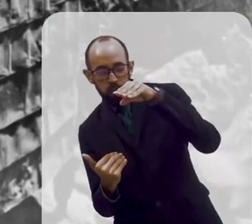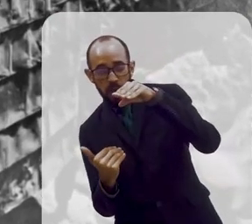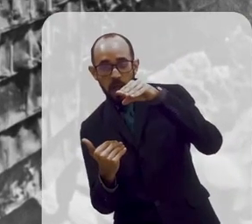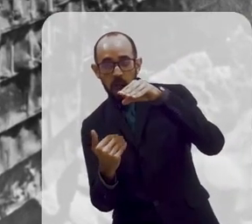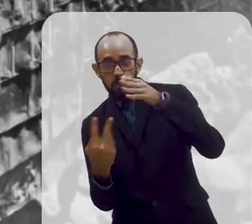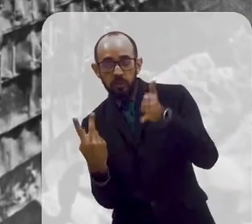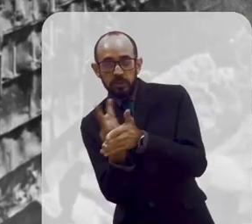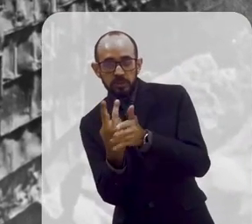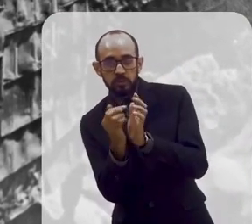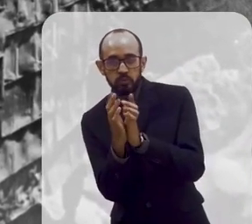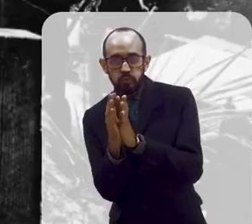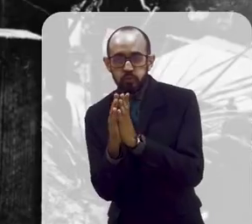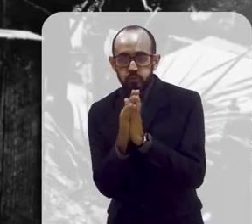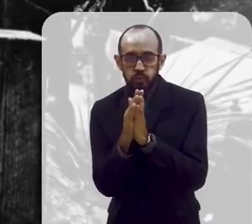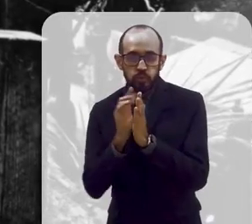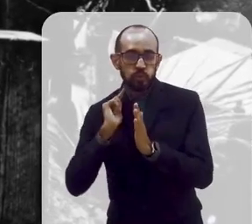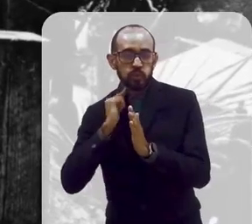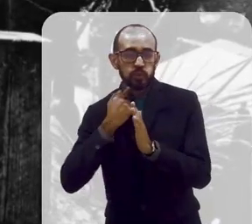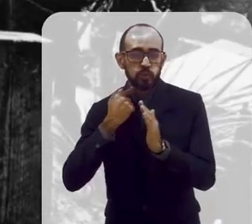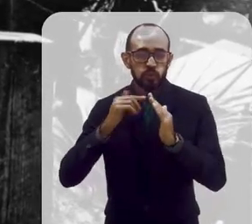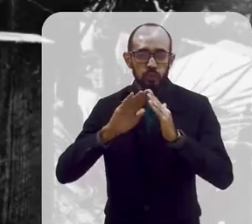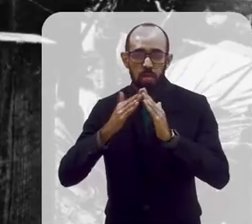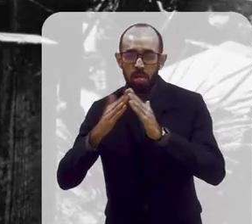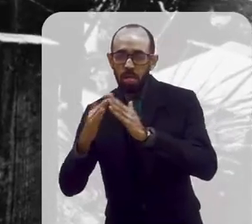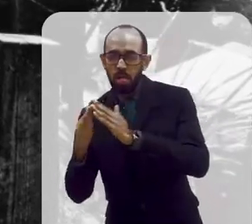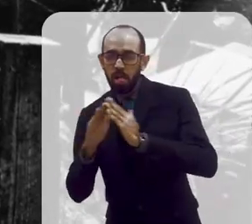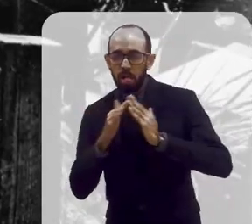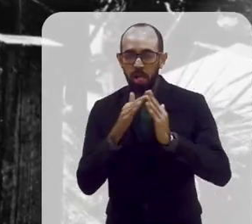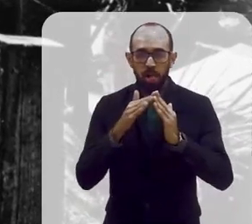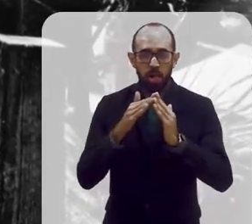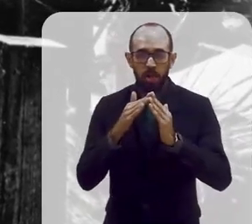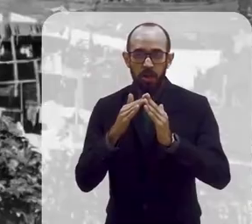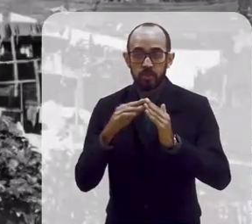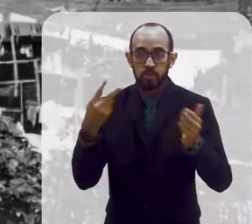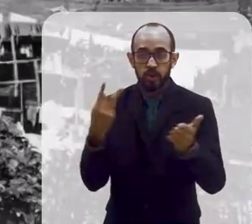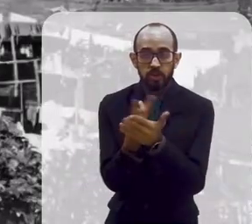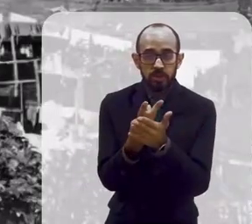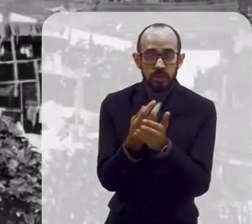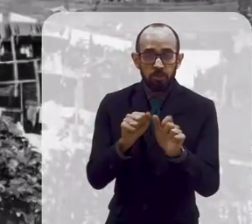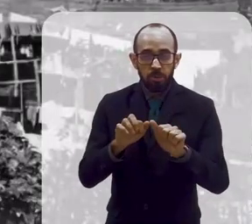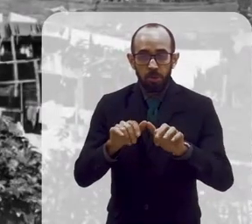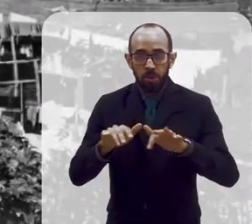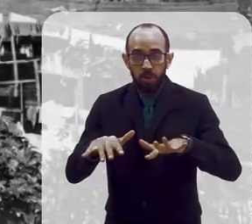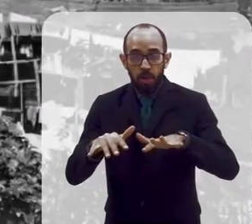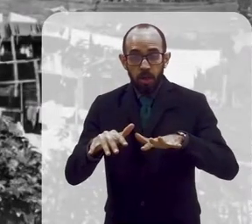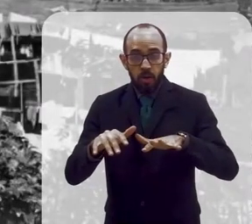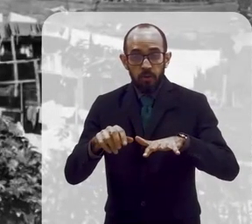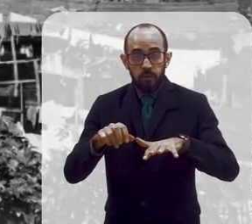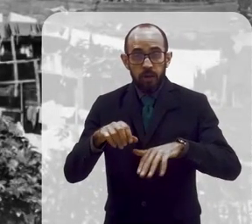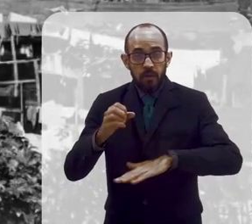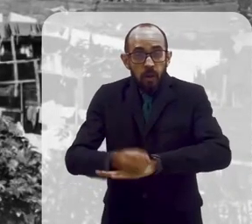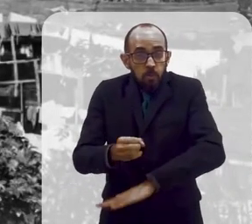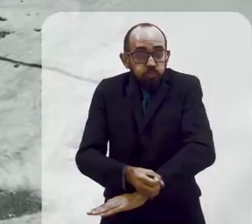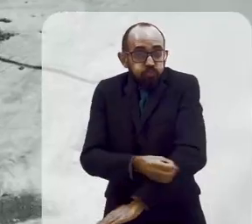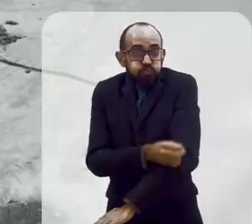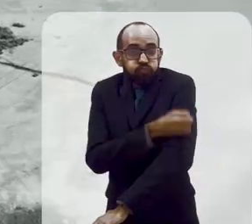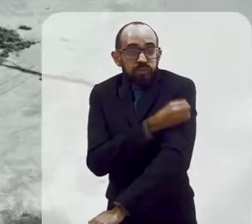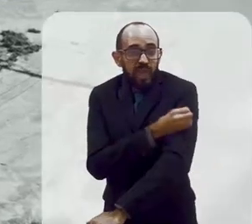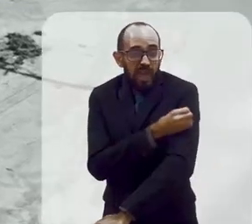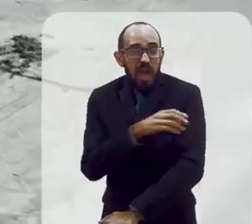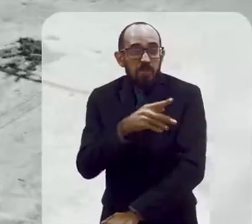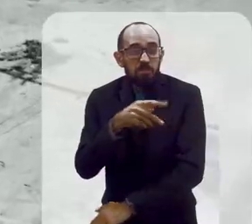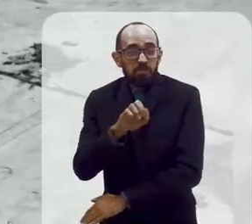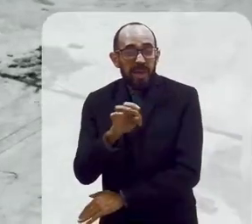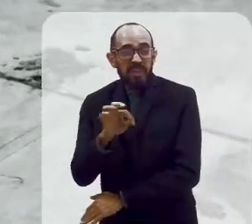aglomerassem em lugares sujos com moradias precárias. Isso tudo colaborou para a disseminação de doenças como a varíola, a peste bubônica,